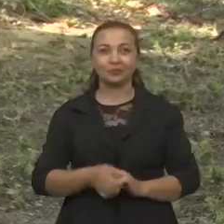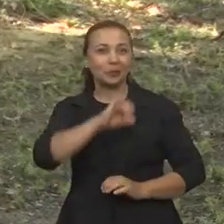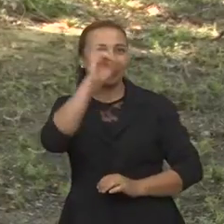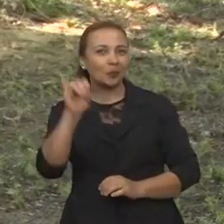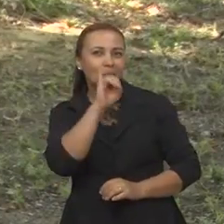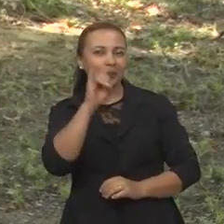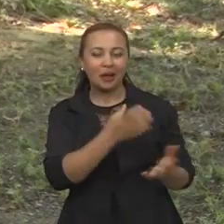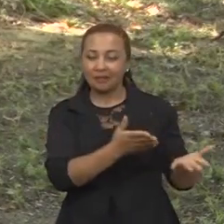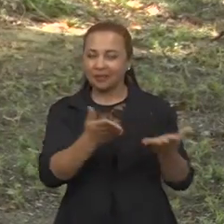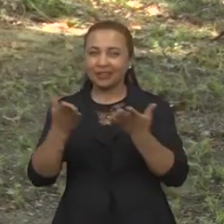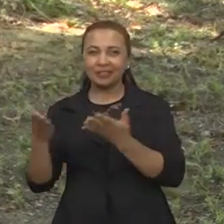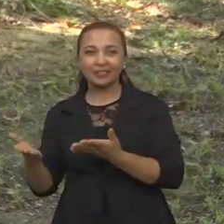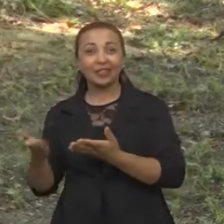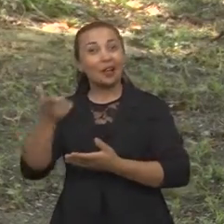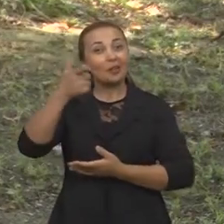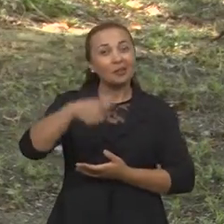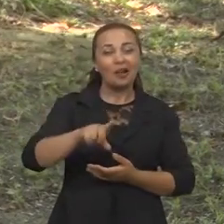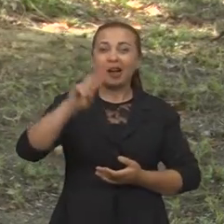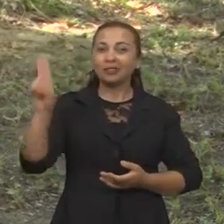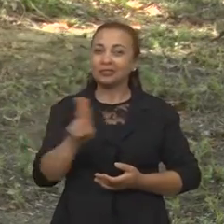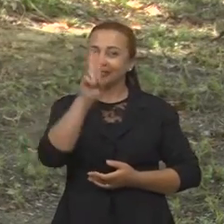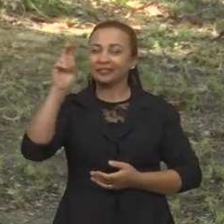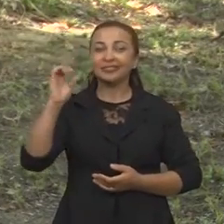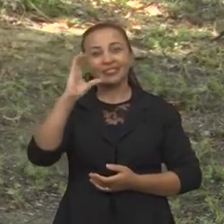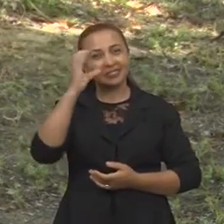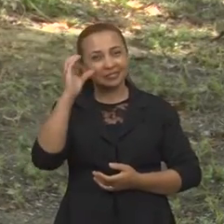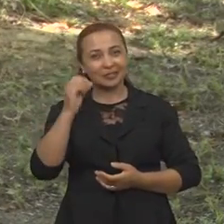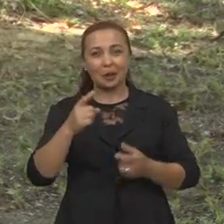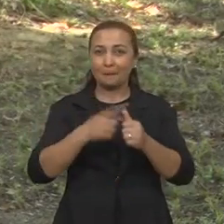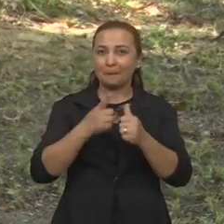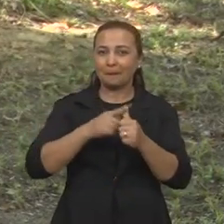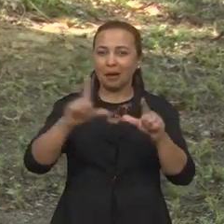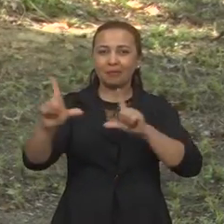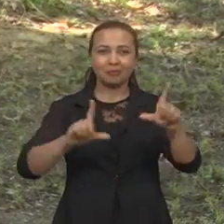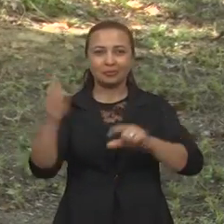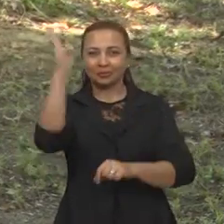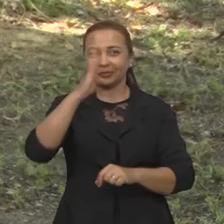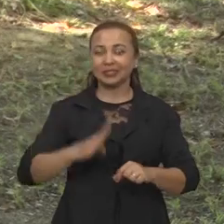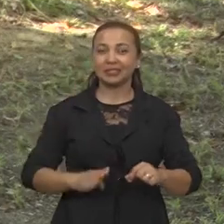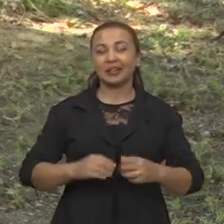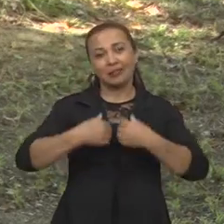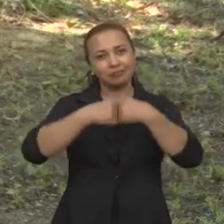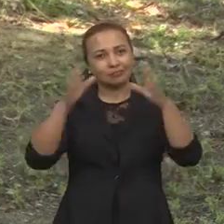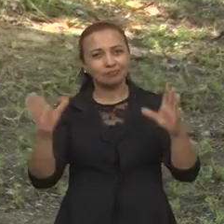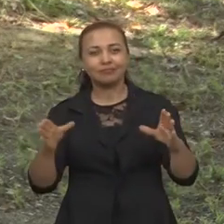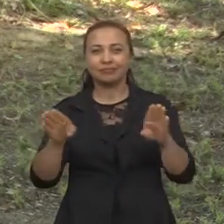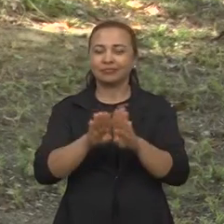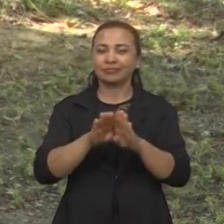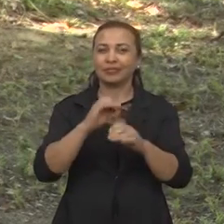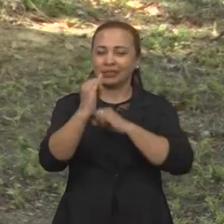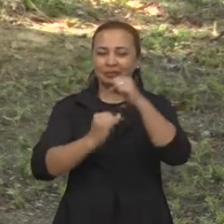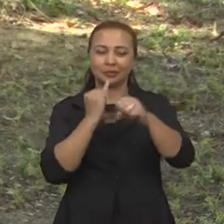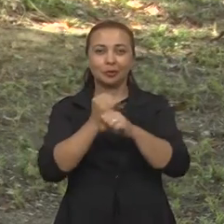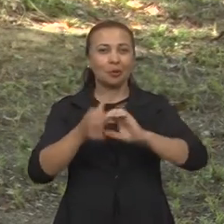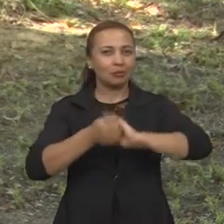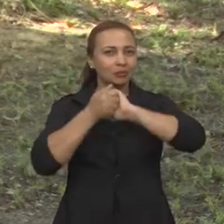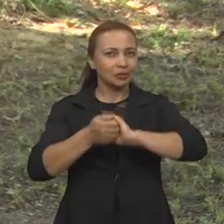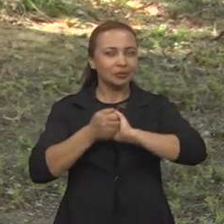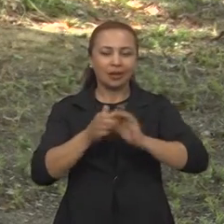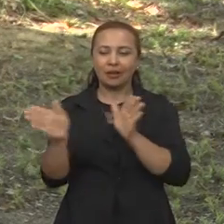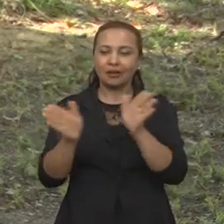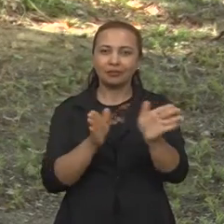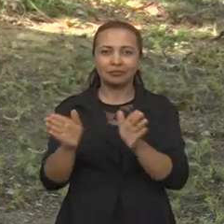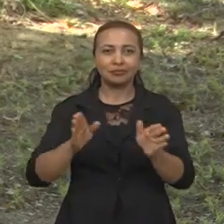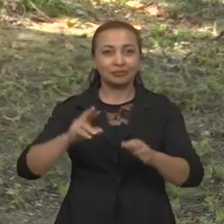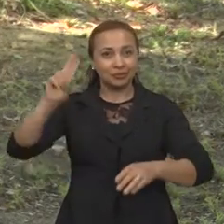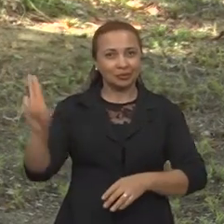Olá, bem-vindo a mais um Univerciência, o primeiro programa brasileiro de TV aberta e internet produzido por meio da colaboração